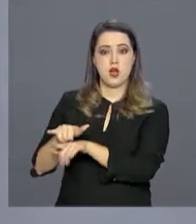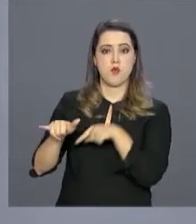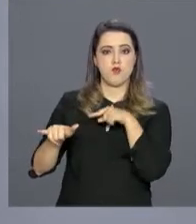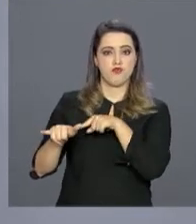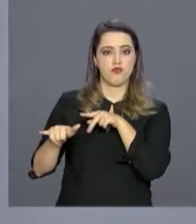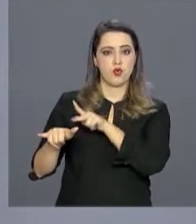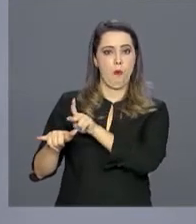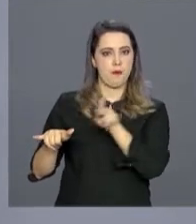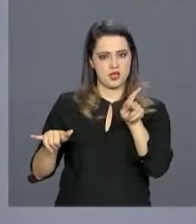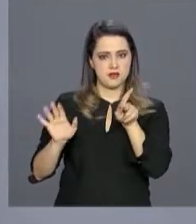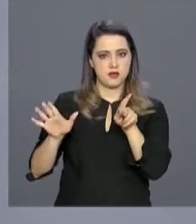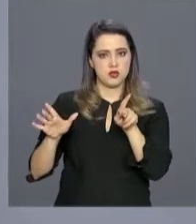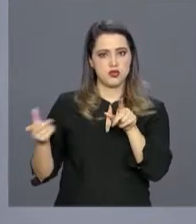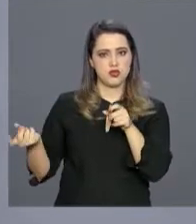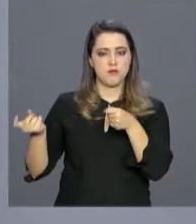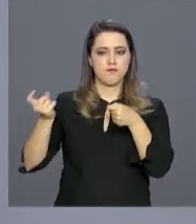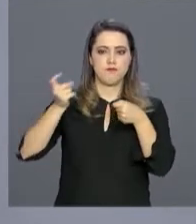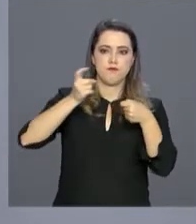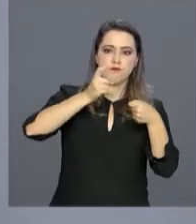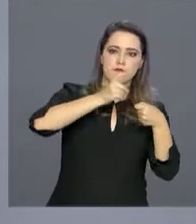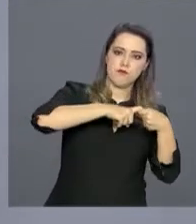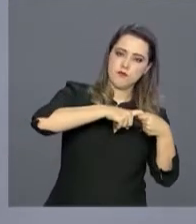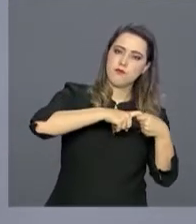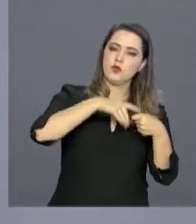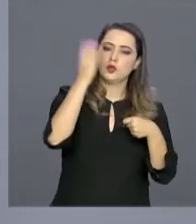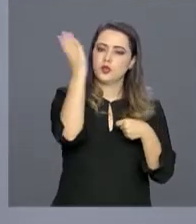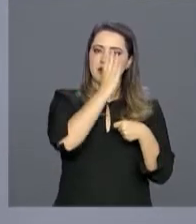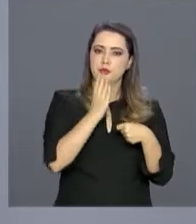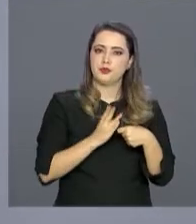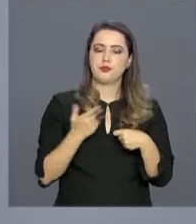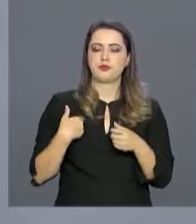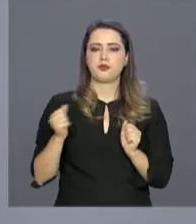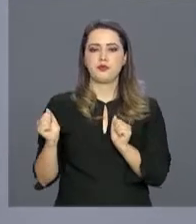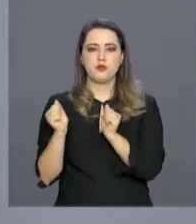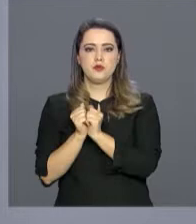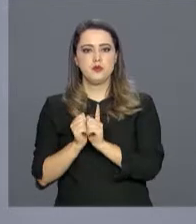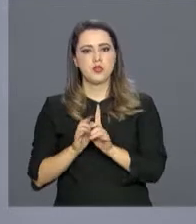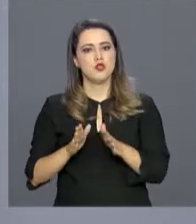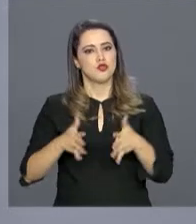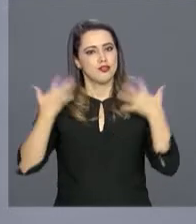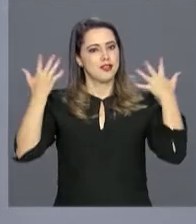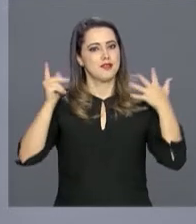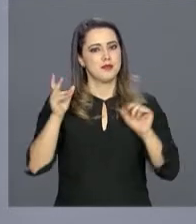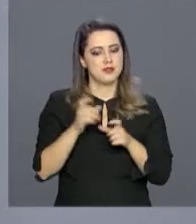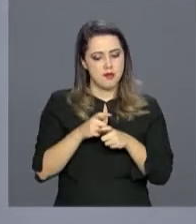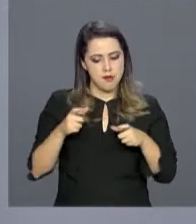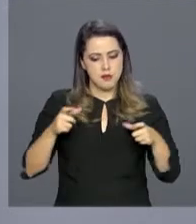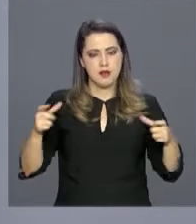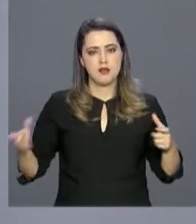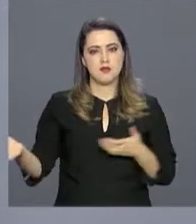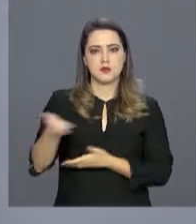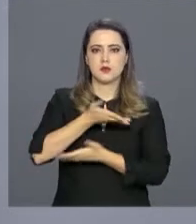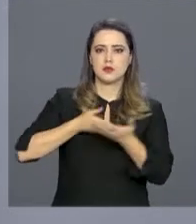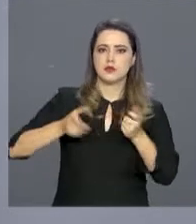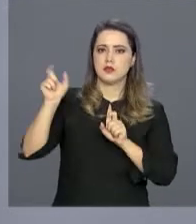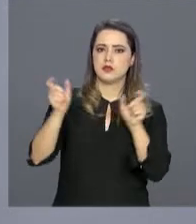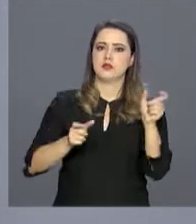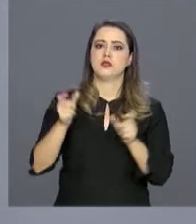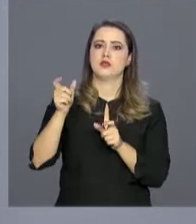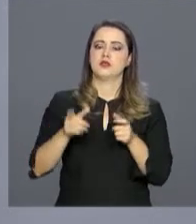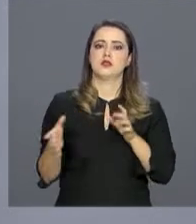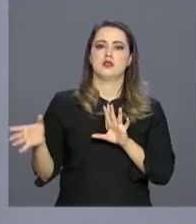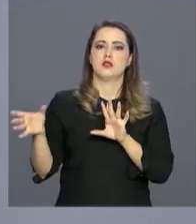Sal, em Cabo Verde, e retorna para o Brasil. Na bagagem, traz a disposição de trabalhar pela ampliação da circulação de pessoas,